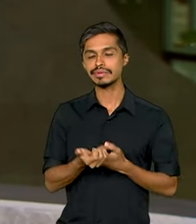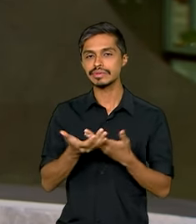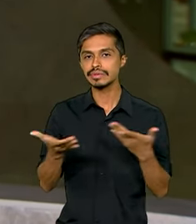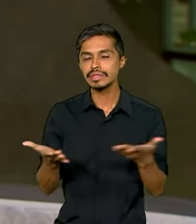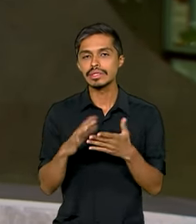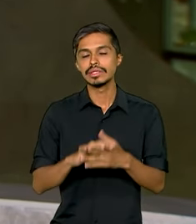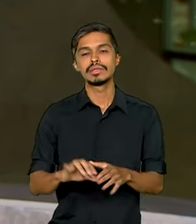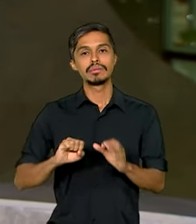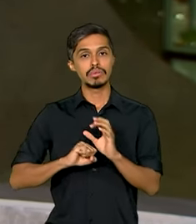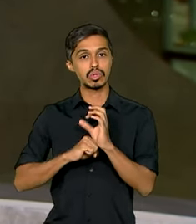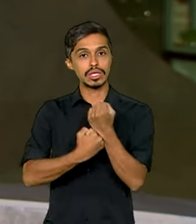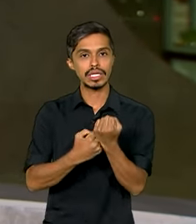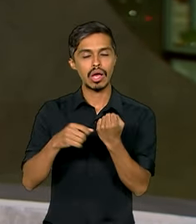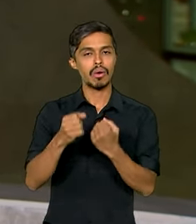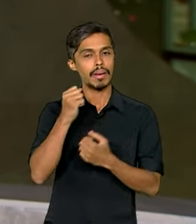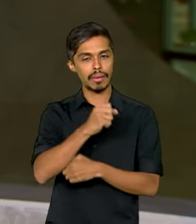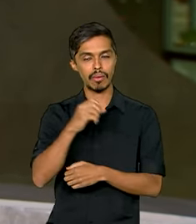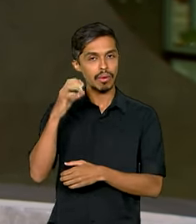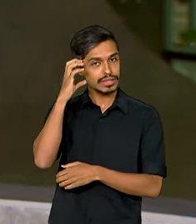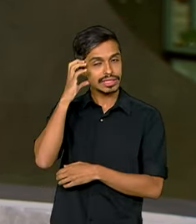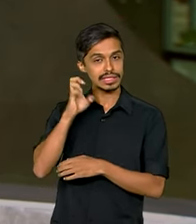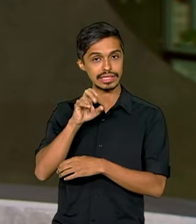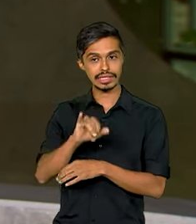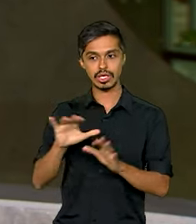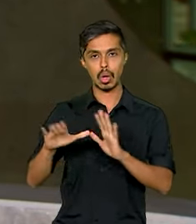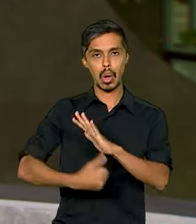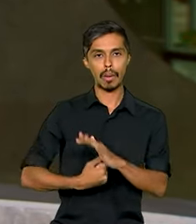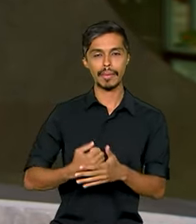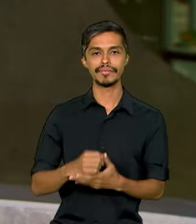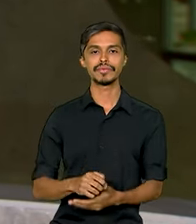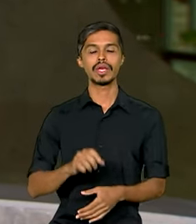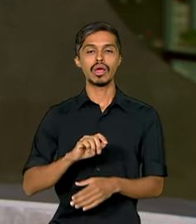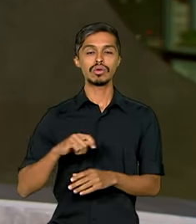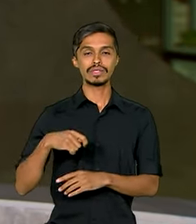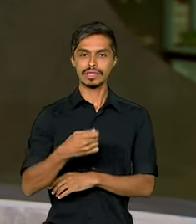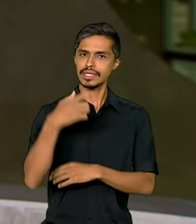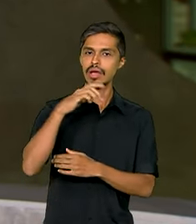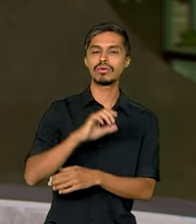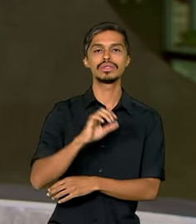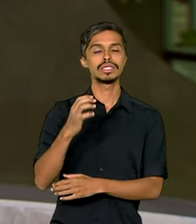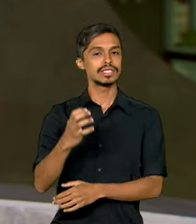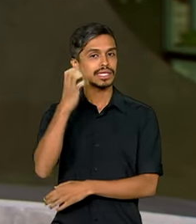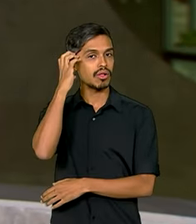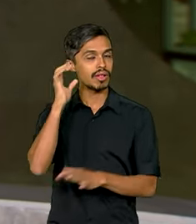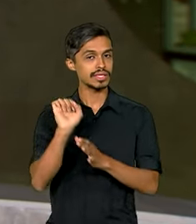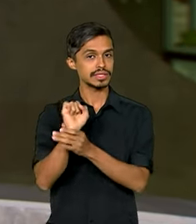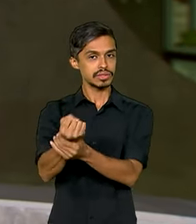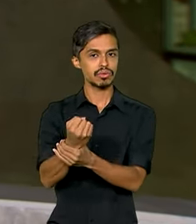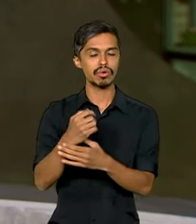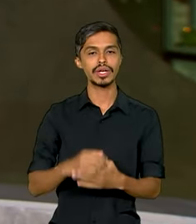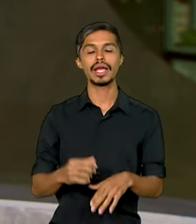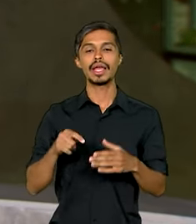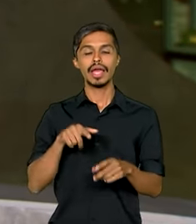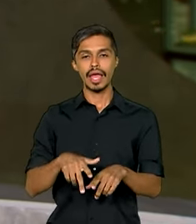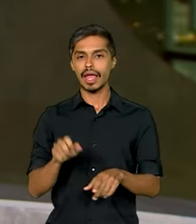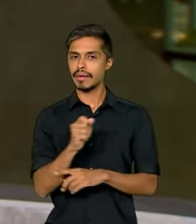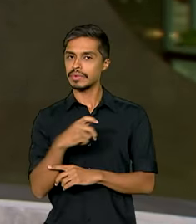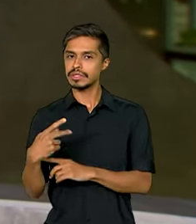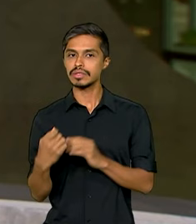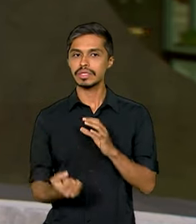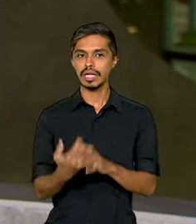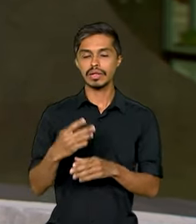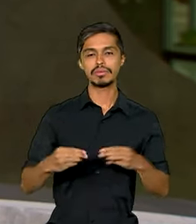aparelhos celulares roubados. Chamado de Celular Seguro, a ferramenta criada pelo Ministério da Justiça e Segurança